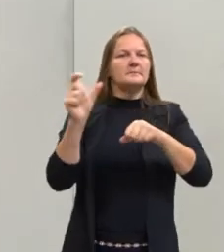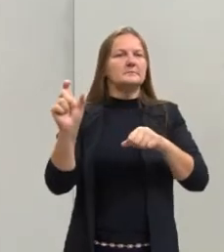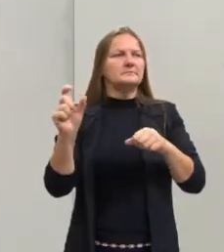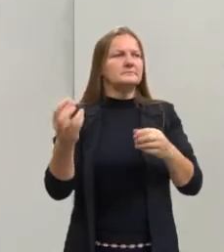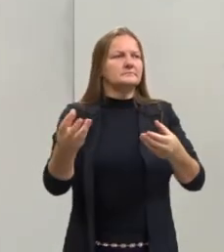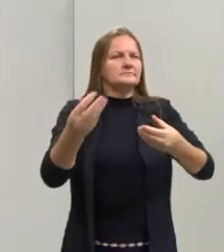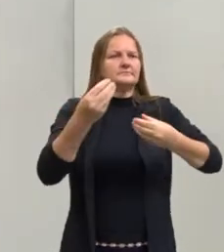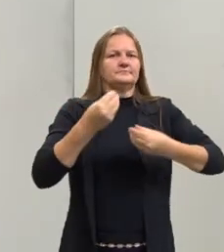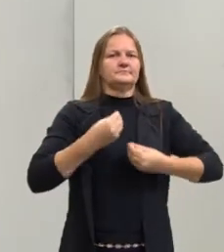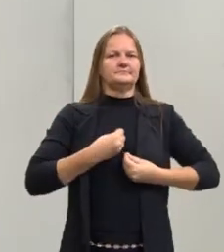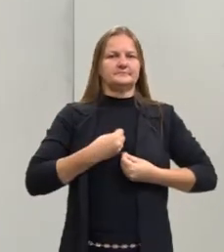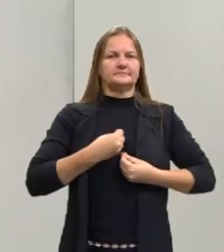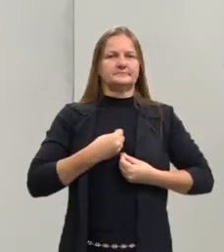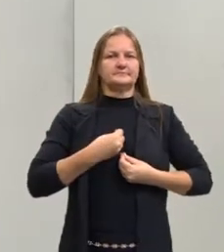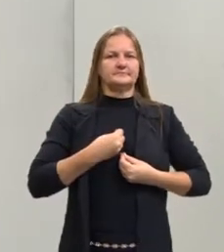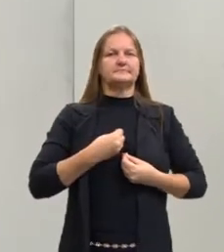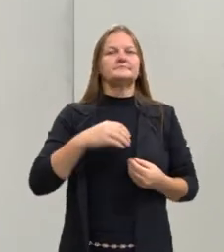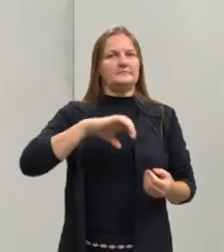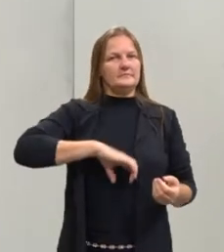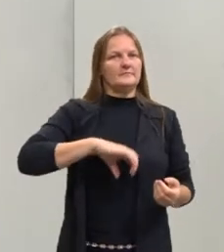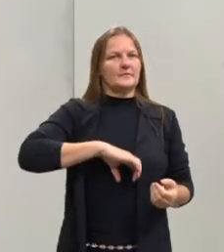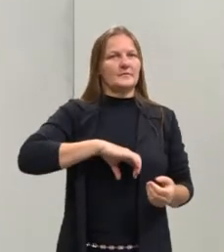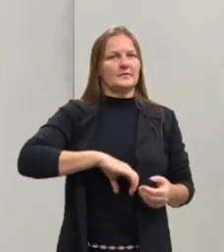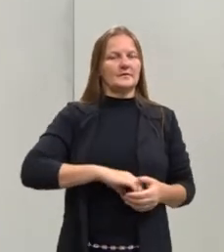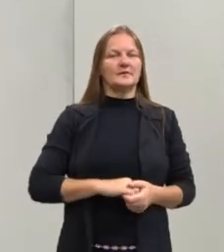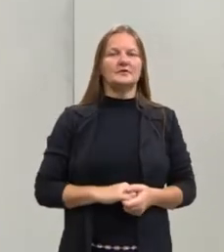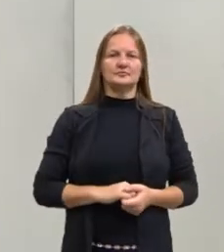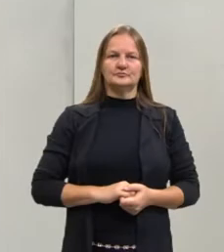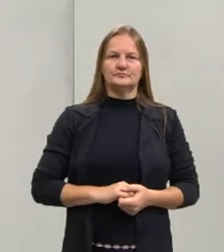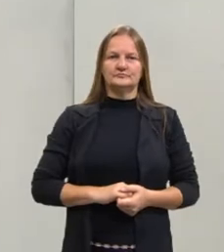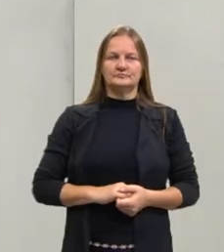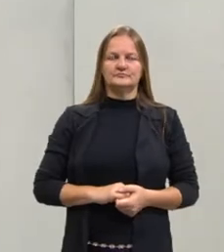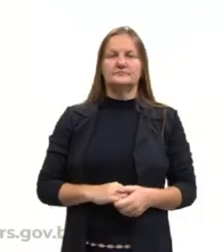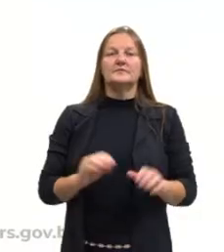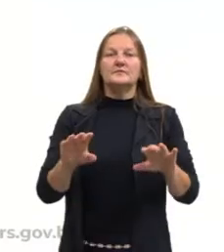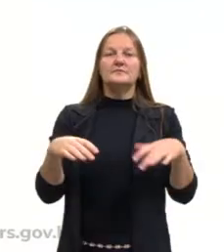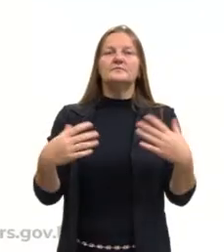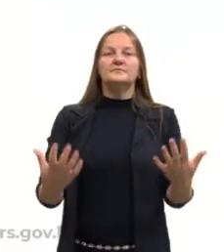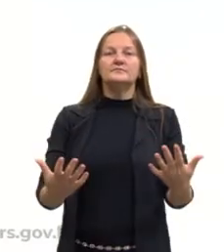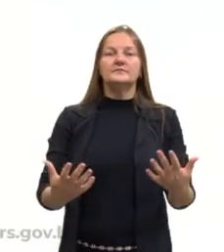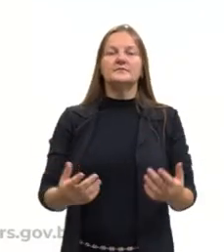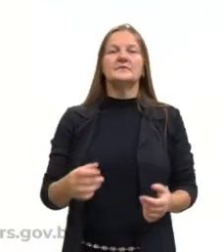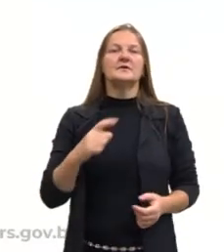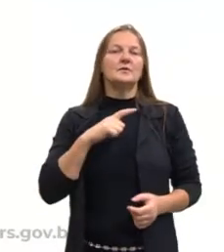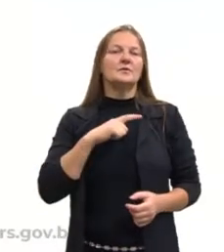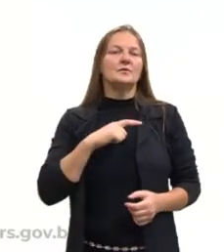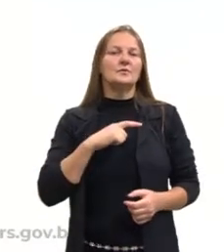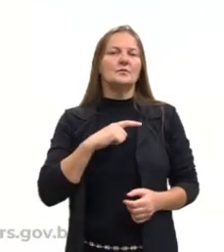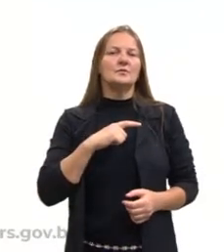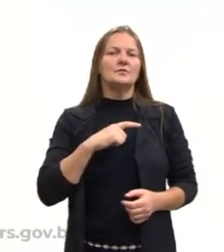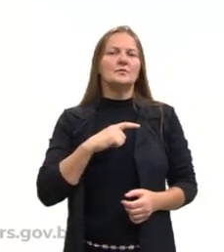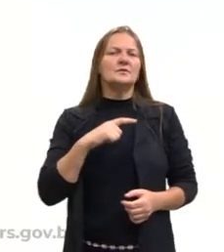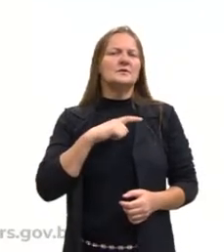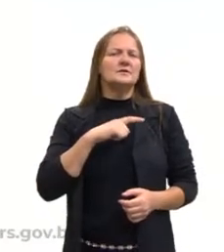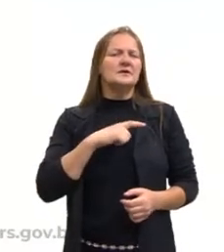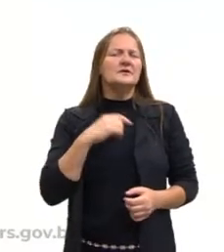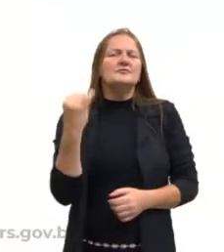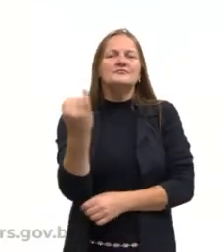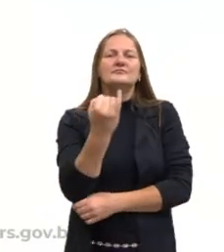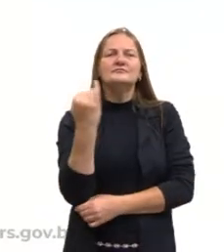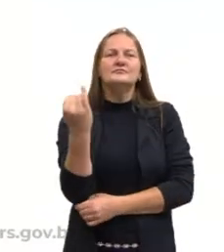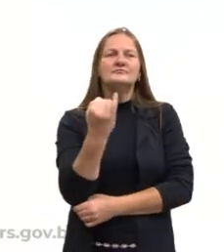vêm para o português. Então, desta maneira temos que ter a